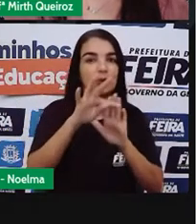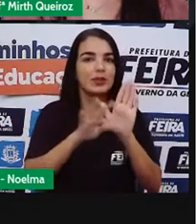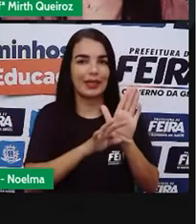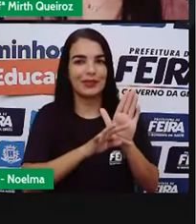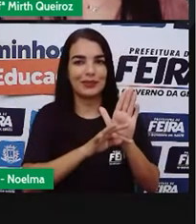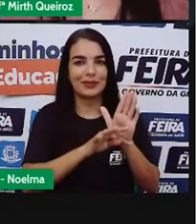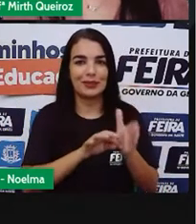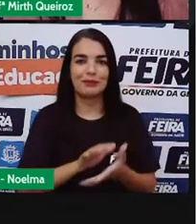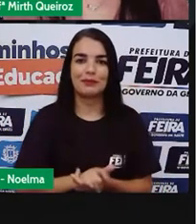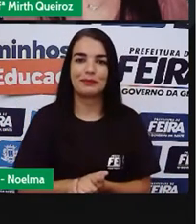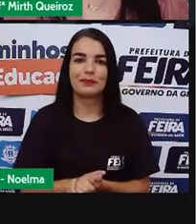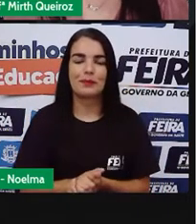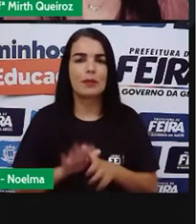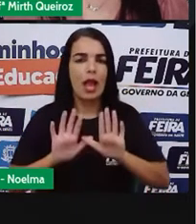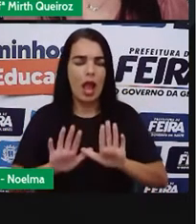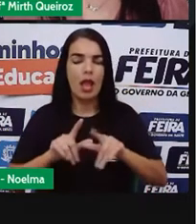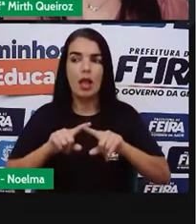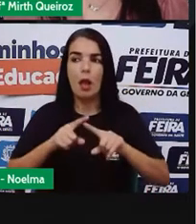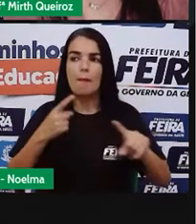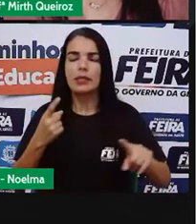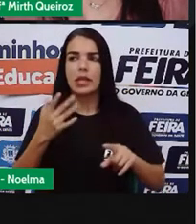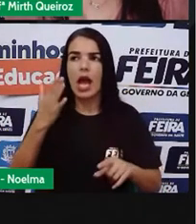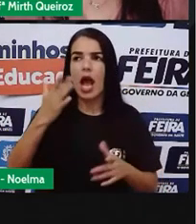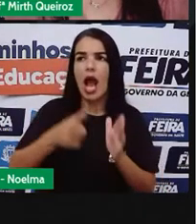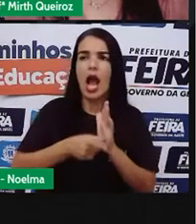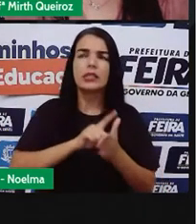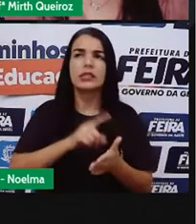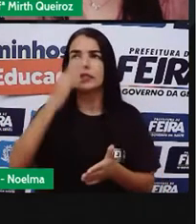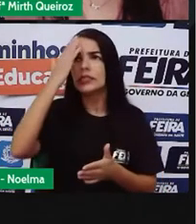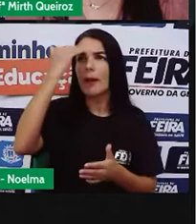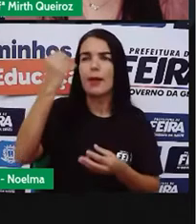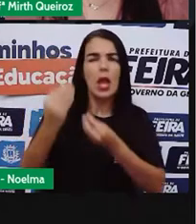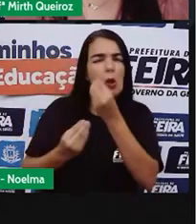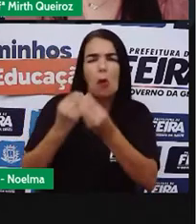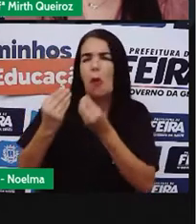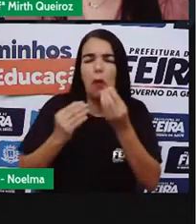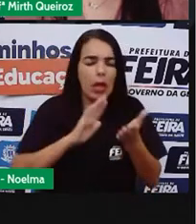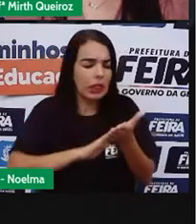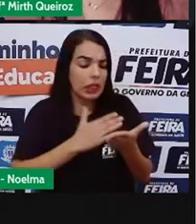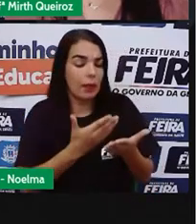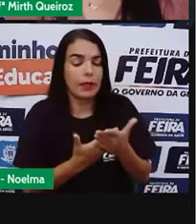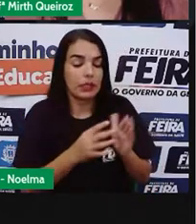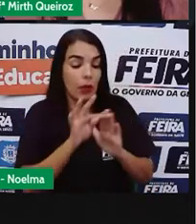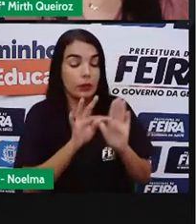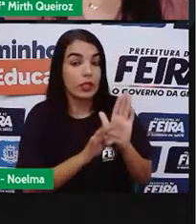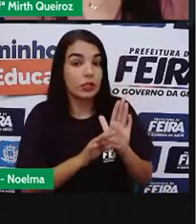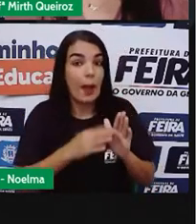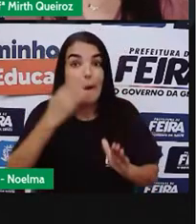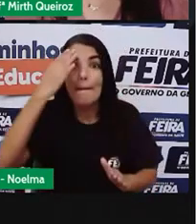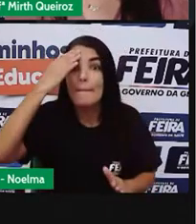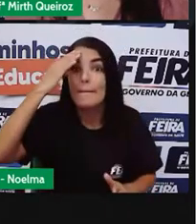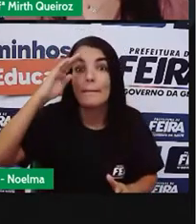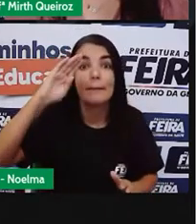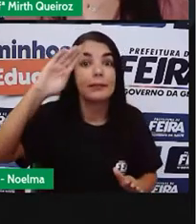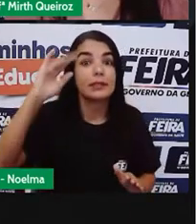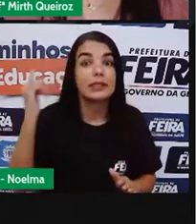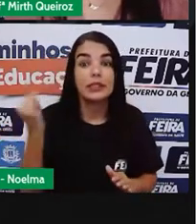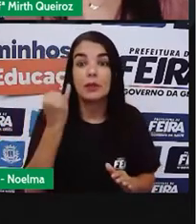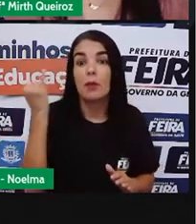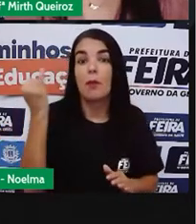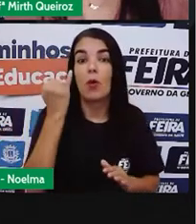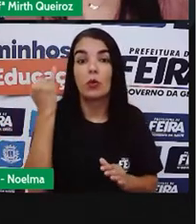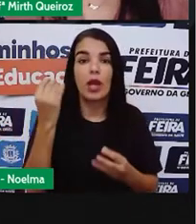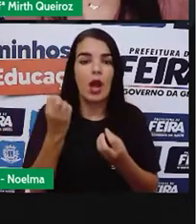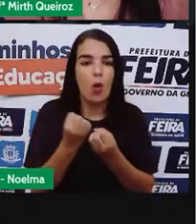né? Mas antes de você saber como interpretar um texto, é fundamental que você conheça os